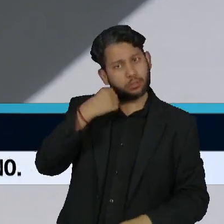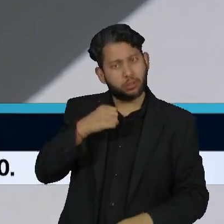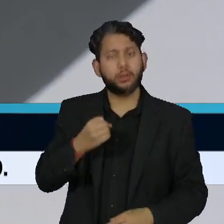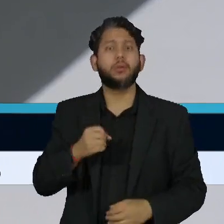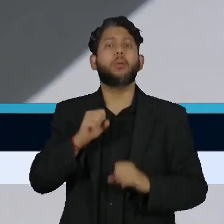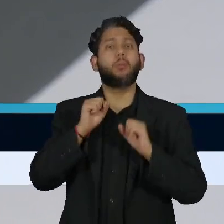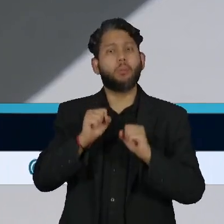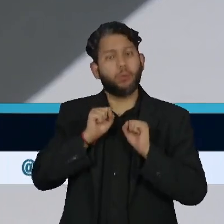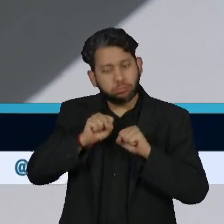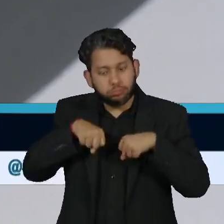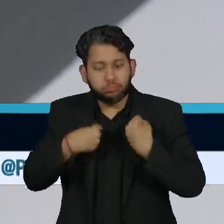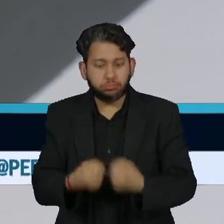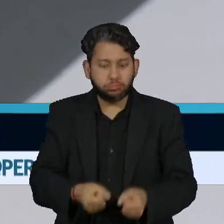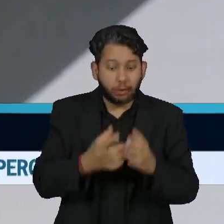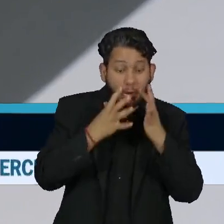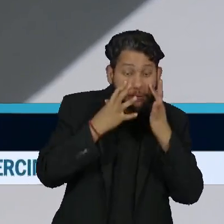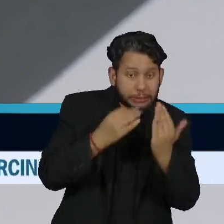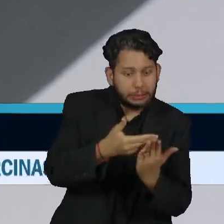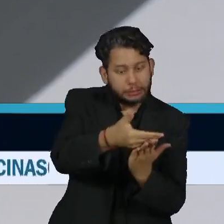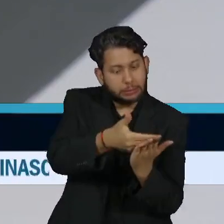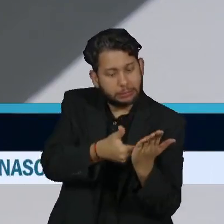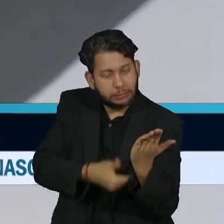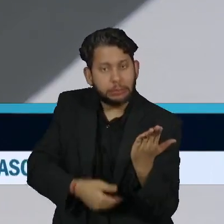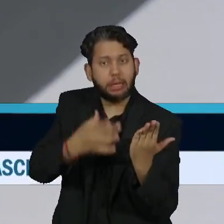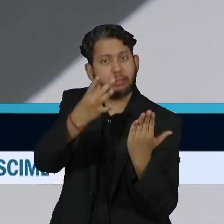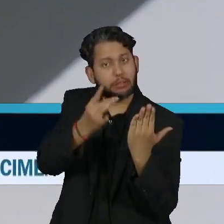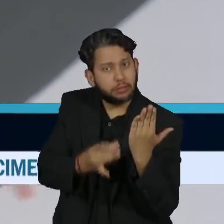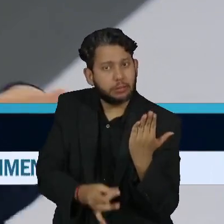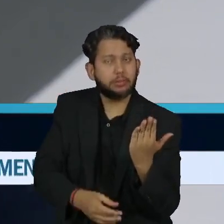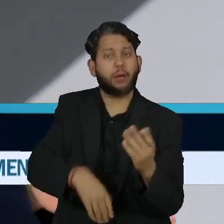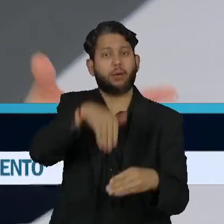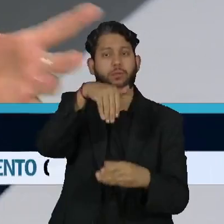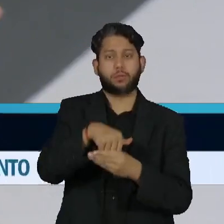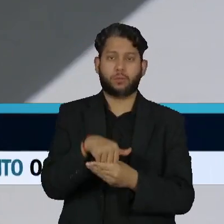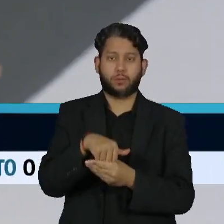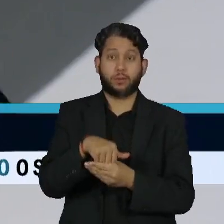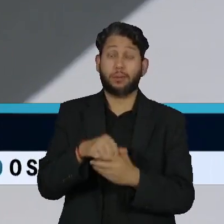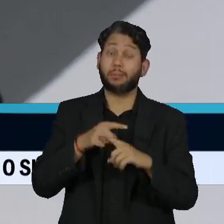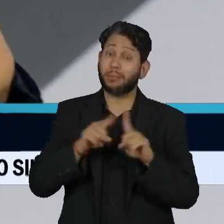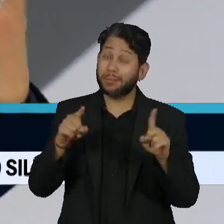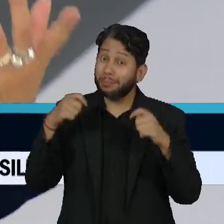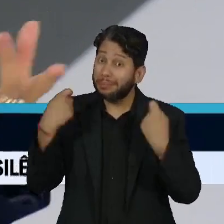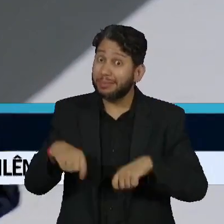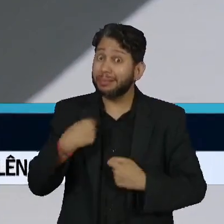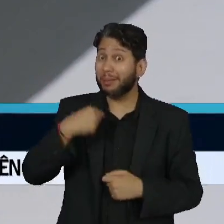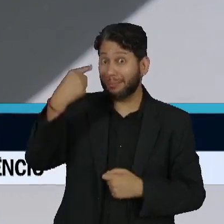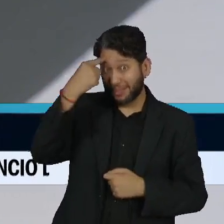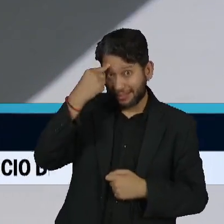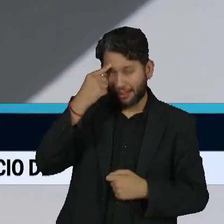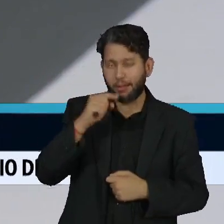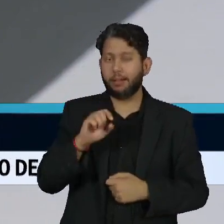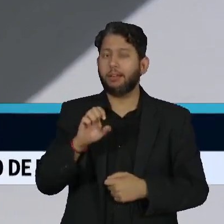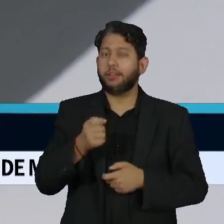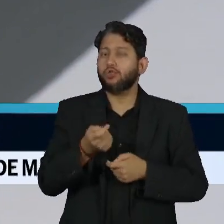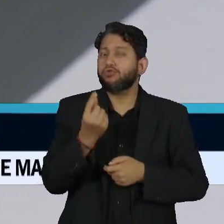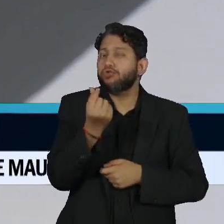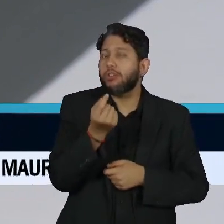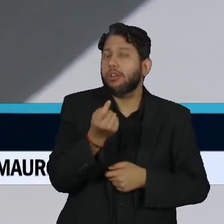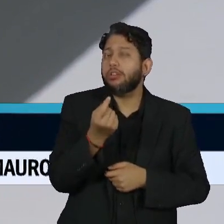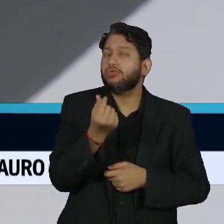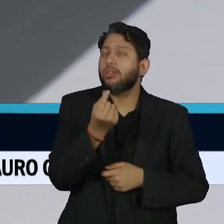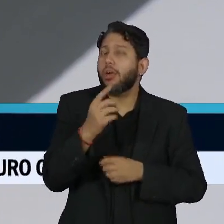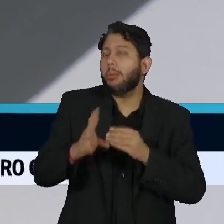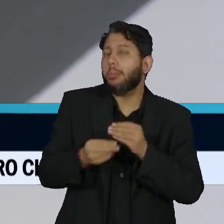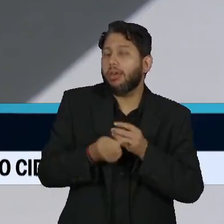dedicar a essa votação das matérias orçamentárias, mas tendo essa questão das emendas e tudo isso como um